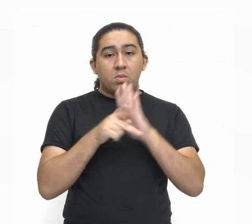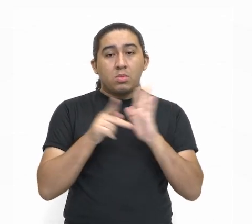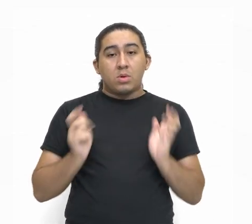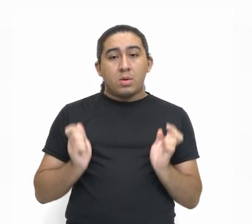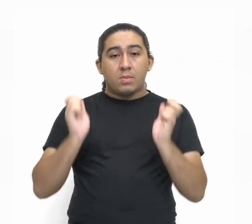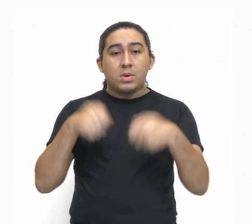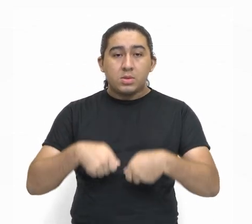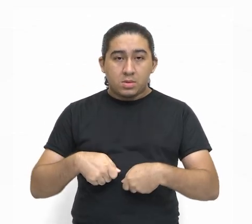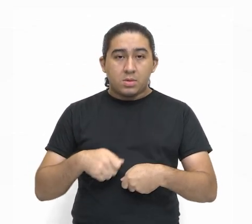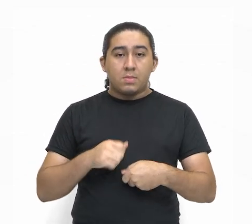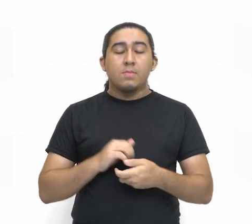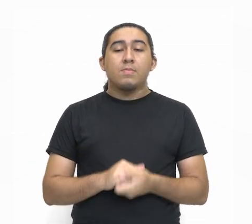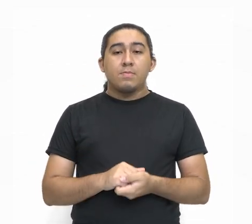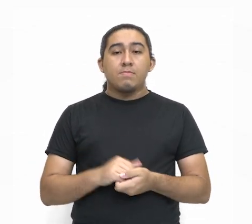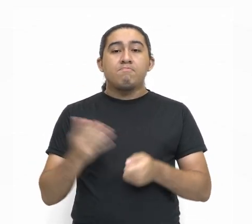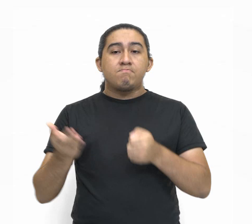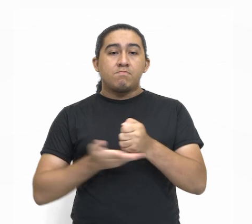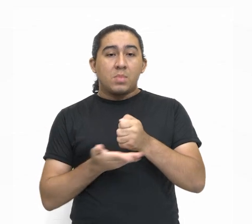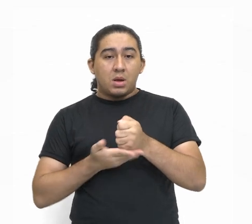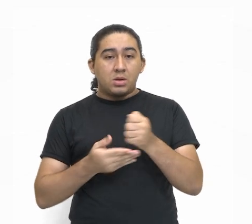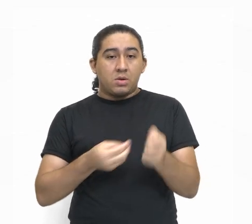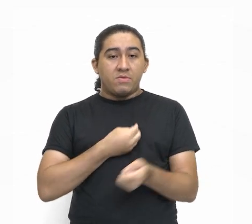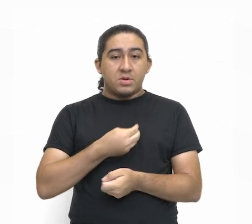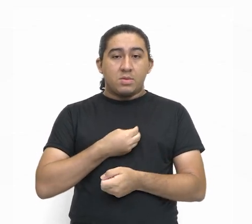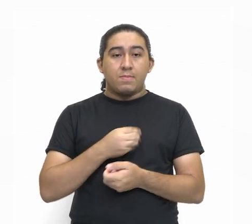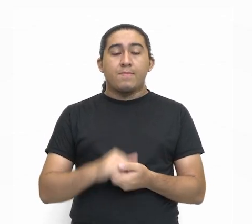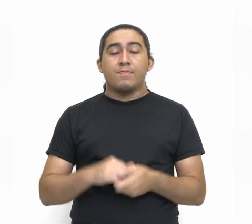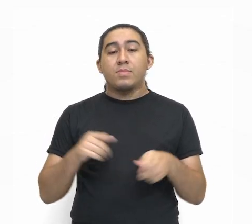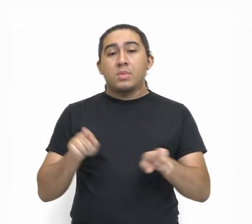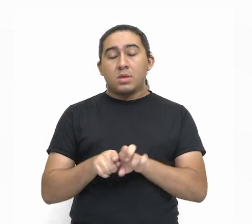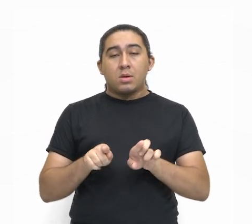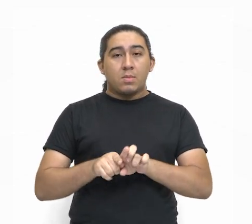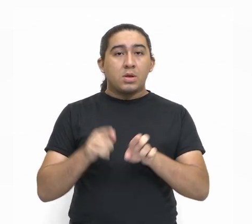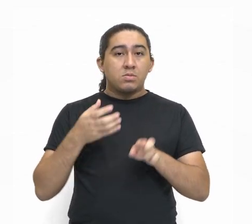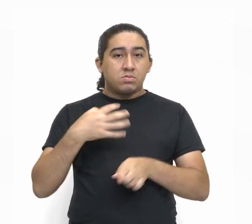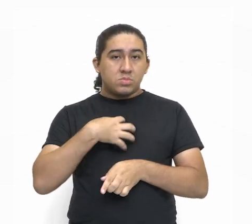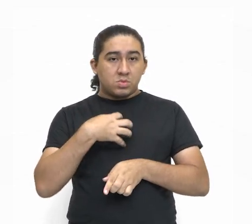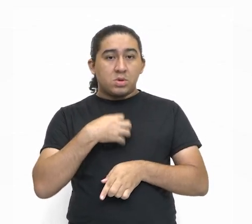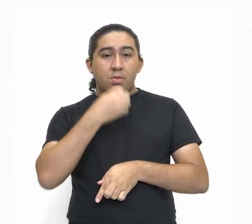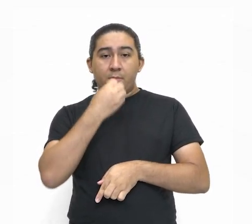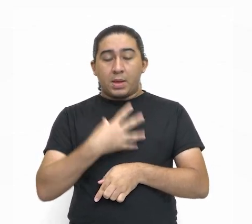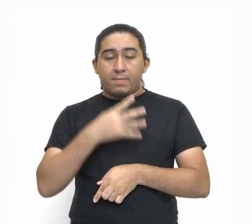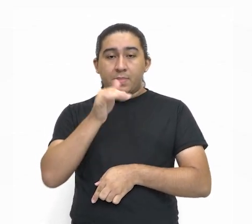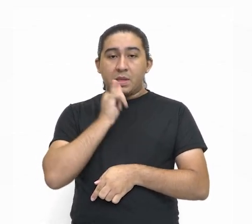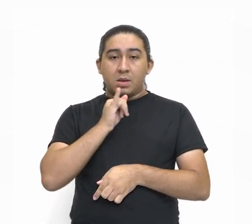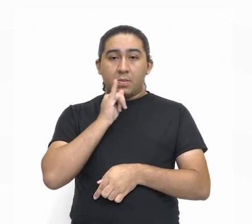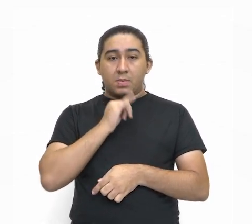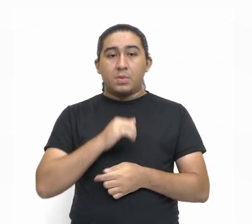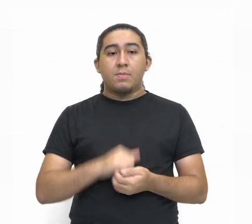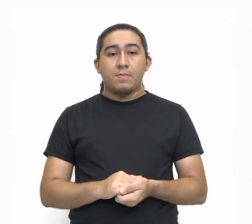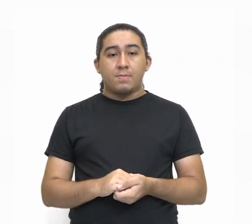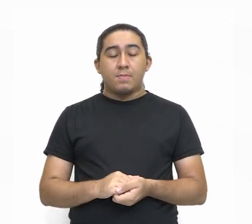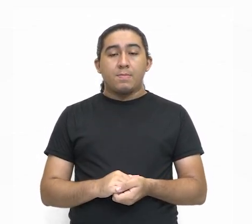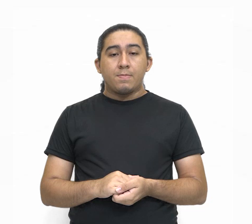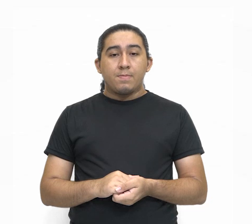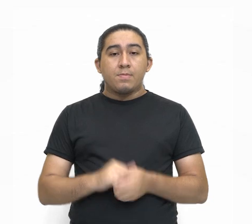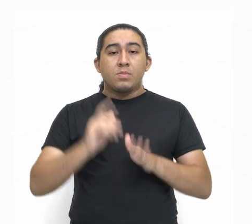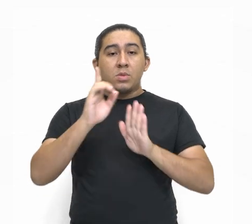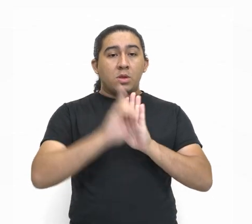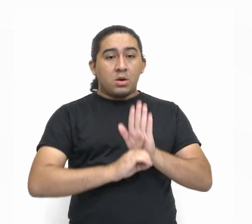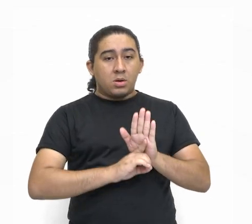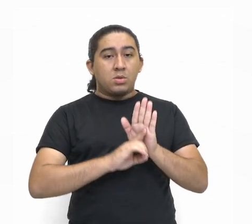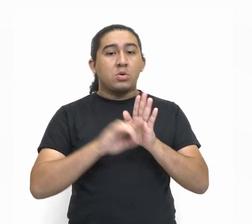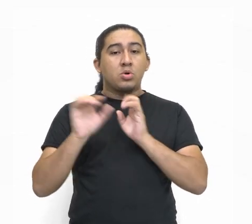básicas da vida e bem-estar. Exemplo, direito à